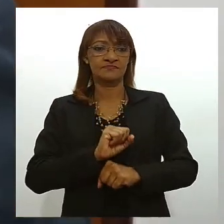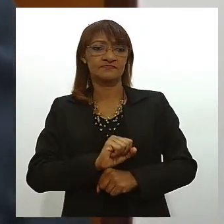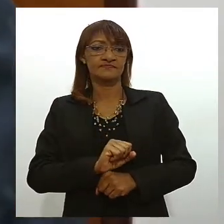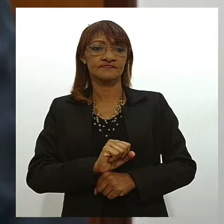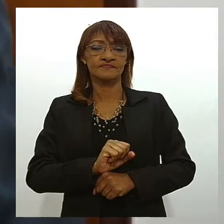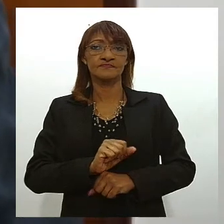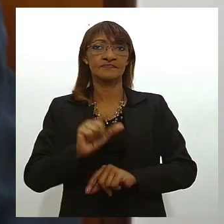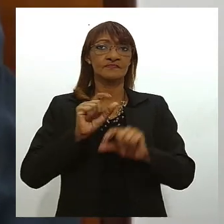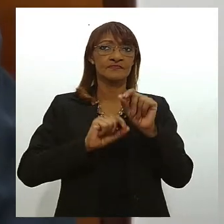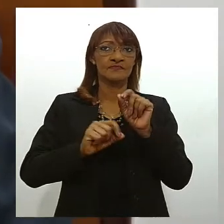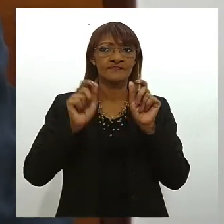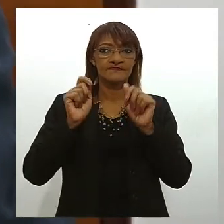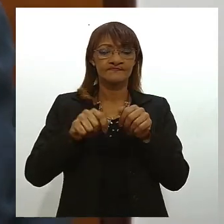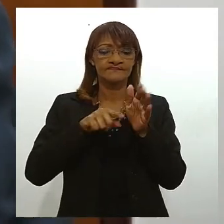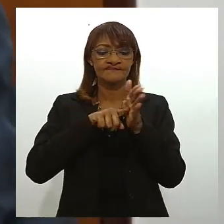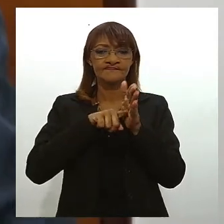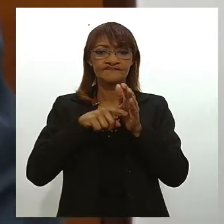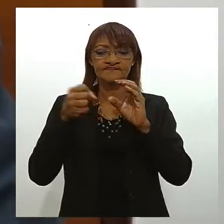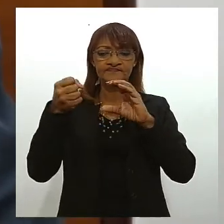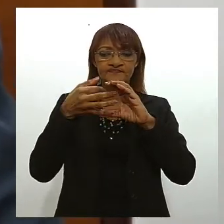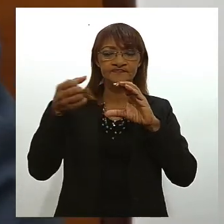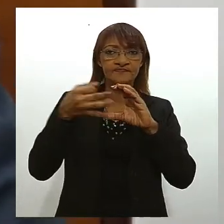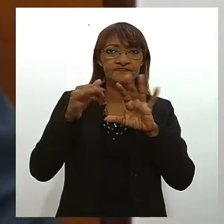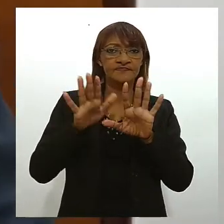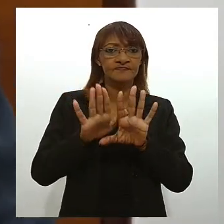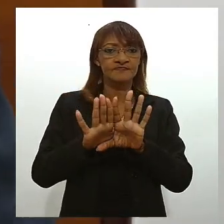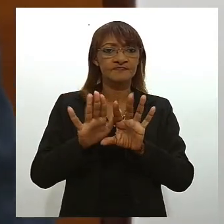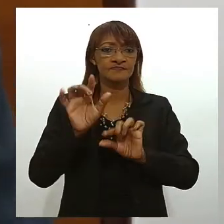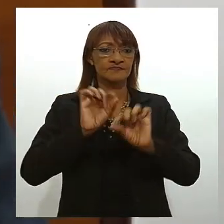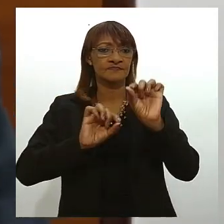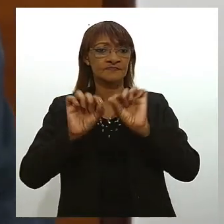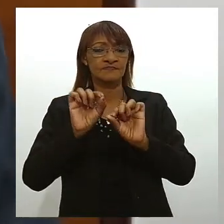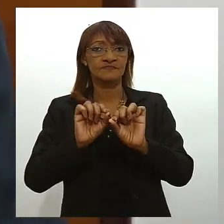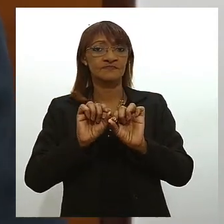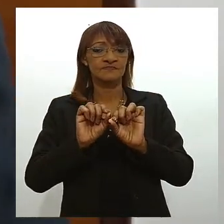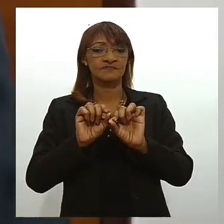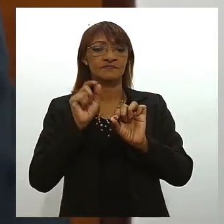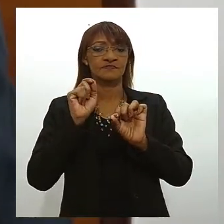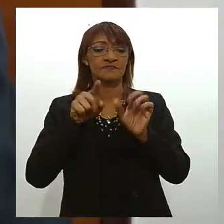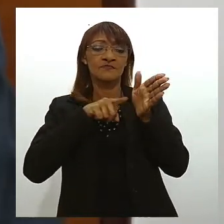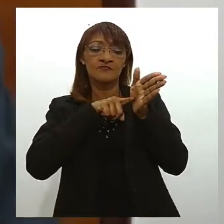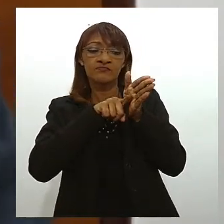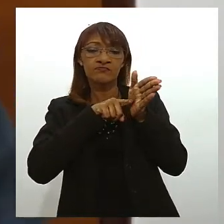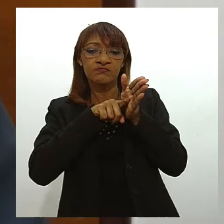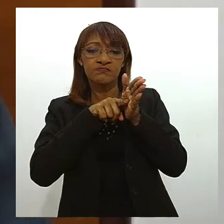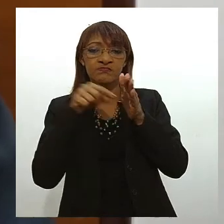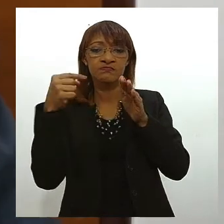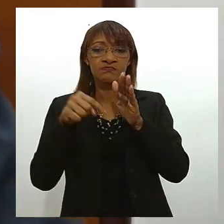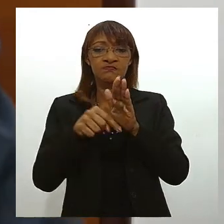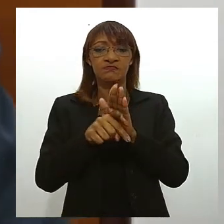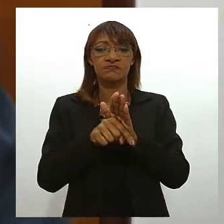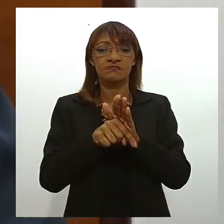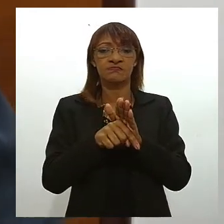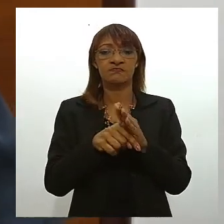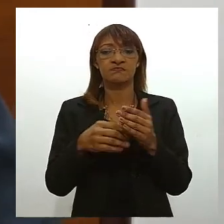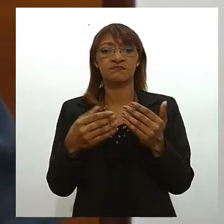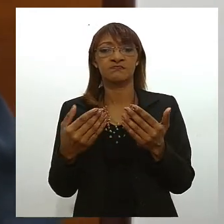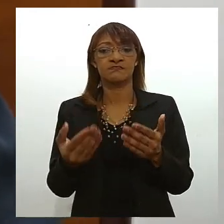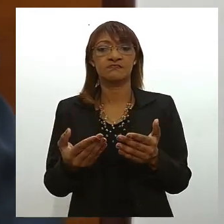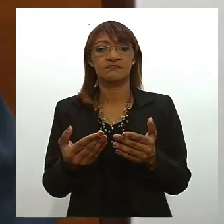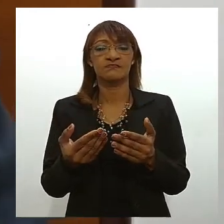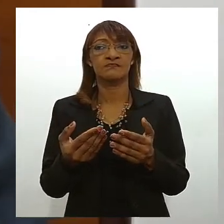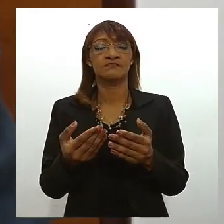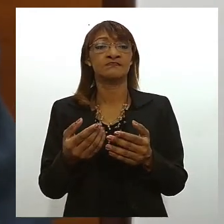e identificamos que além da necessidade de dados nós precisamos fazer um diagnóstico e para fazer o diagnóstico precisaríamos